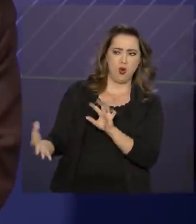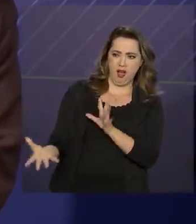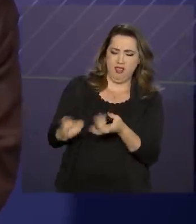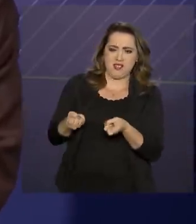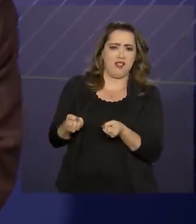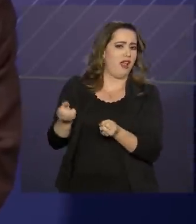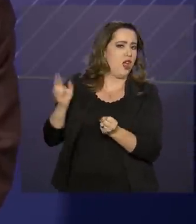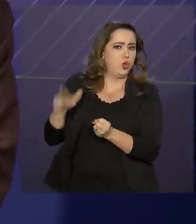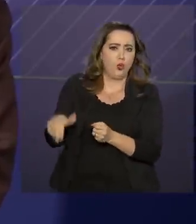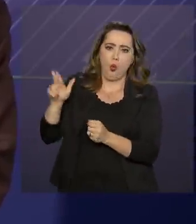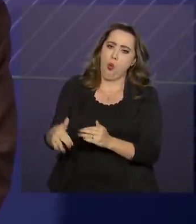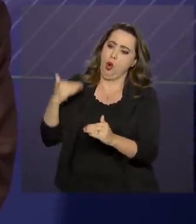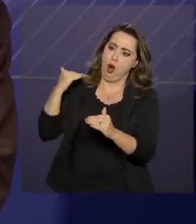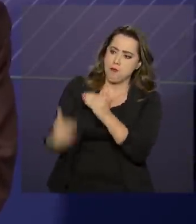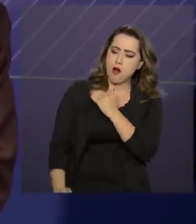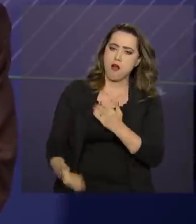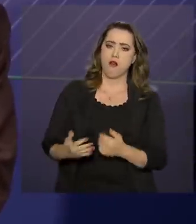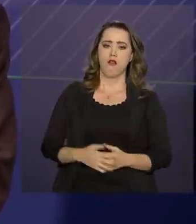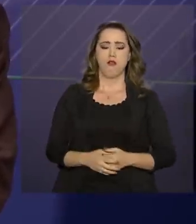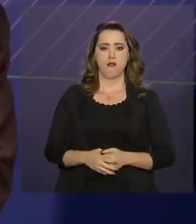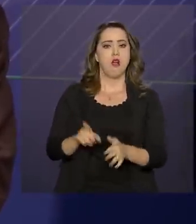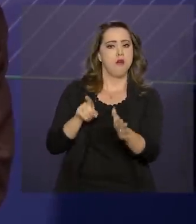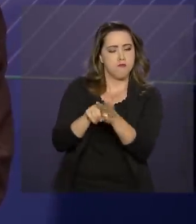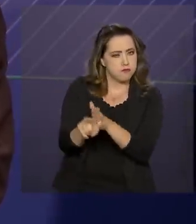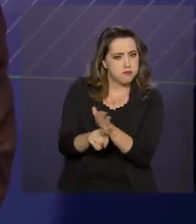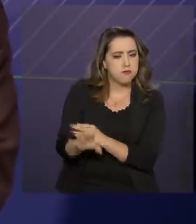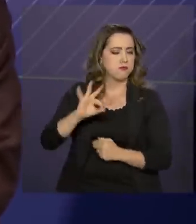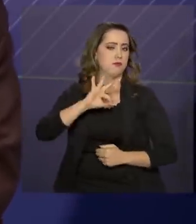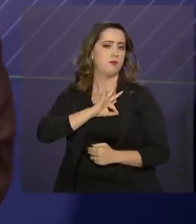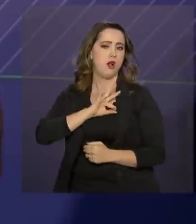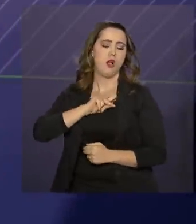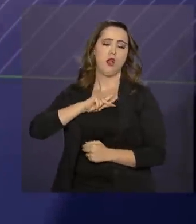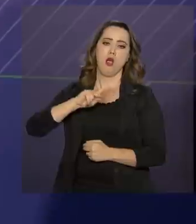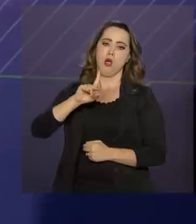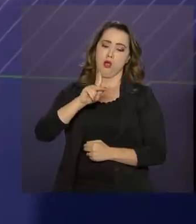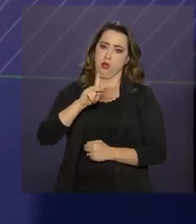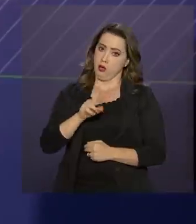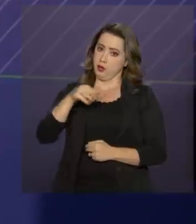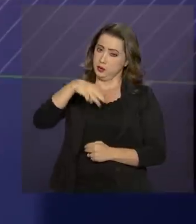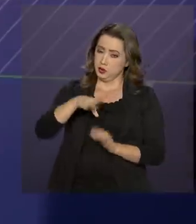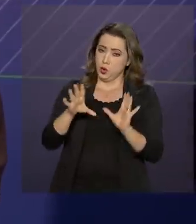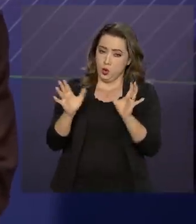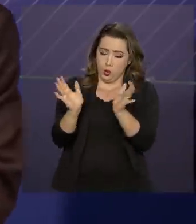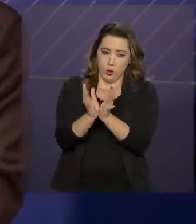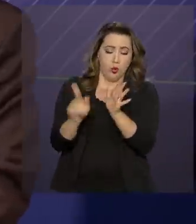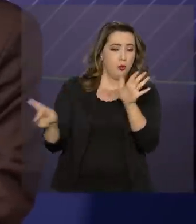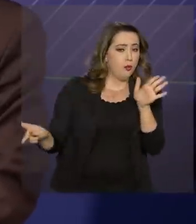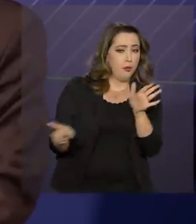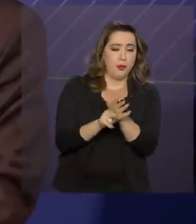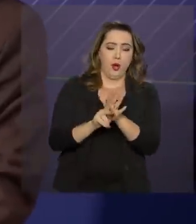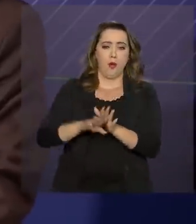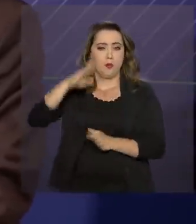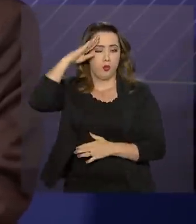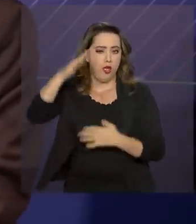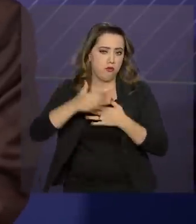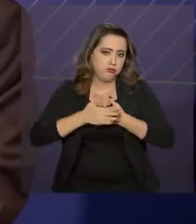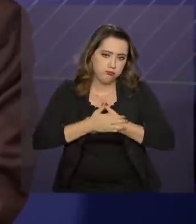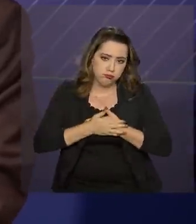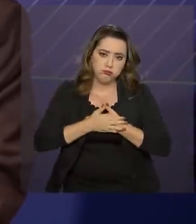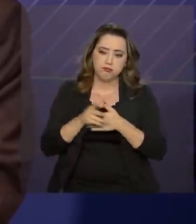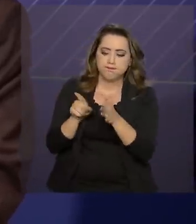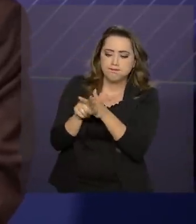Um inquérito policial militar foi instaurado pelo Comando da Aeronáutica para apurar detalhes do caso.